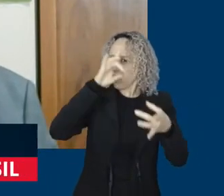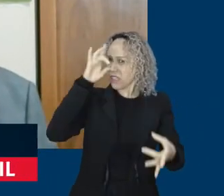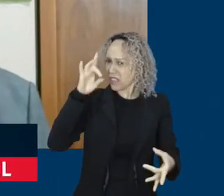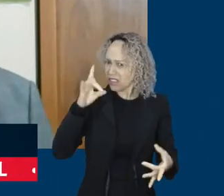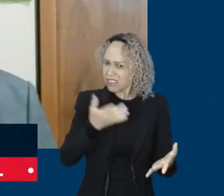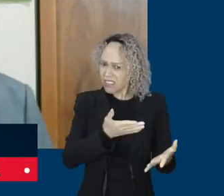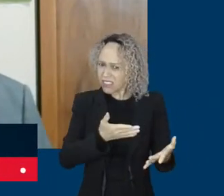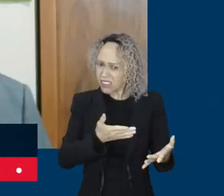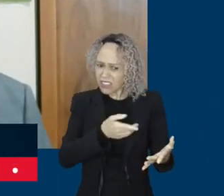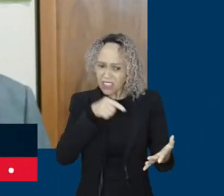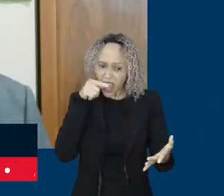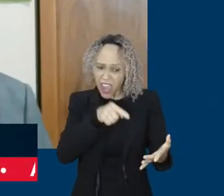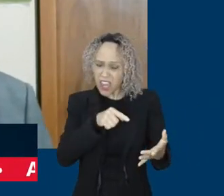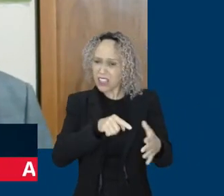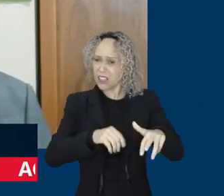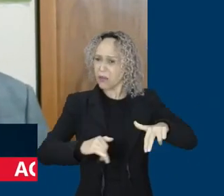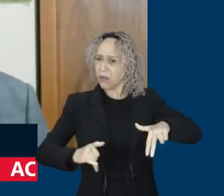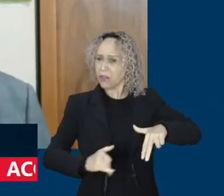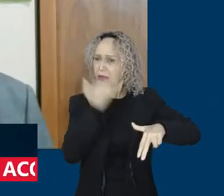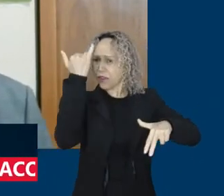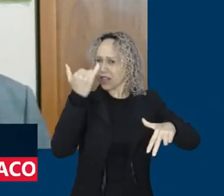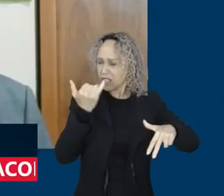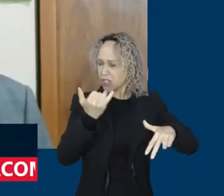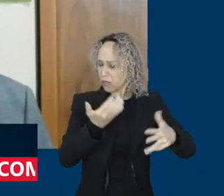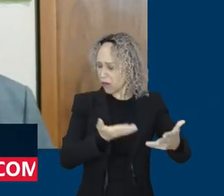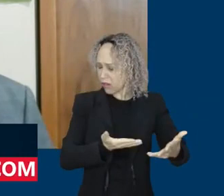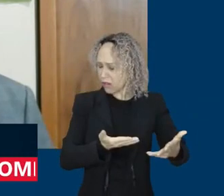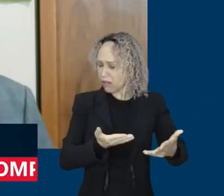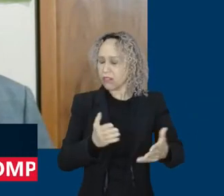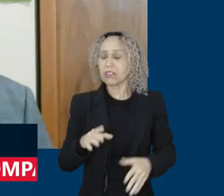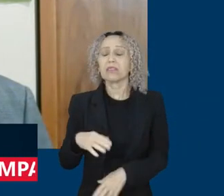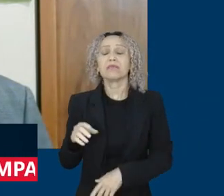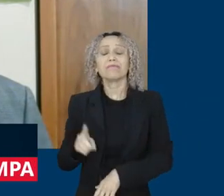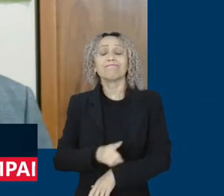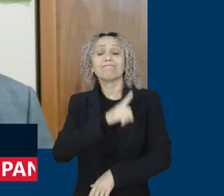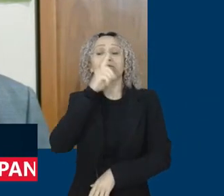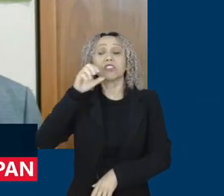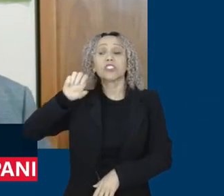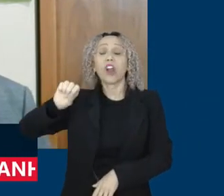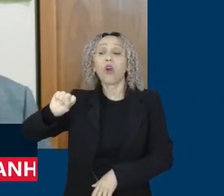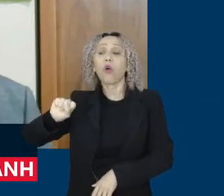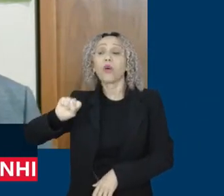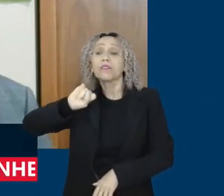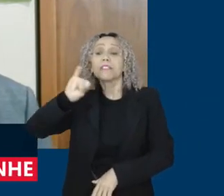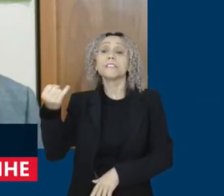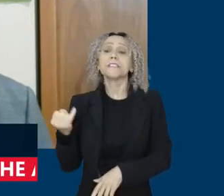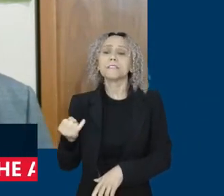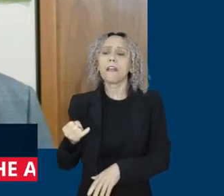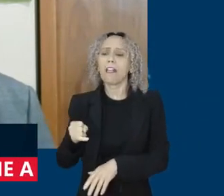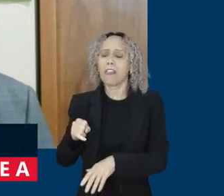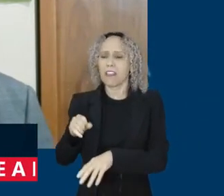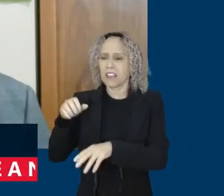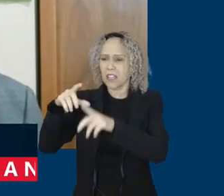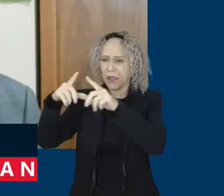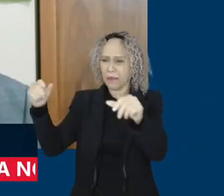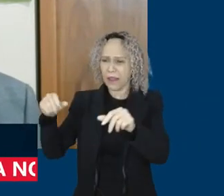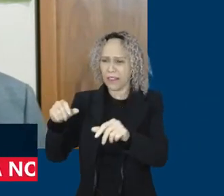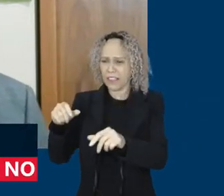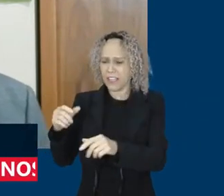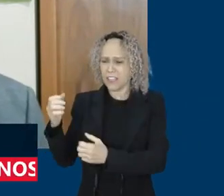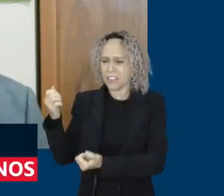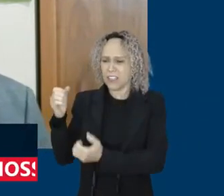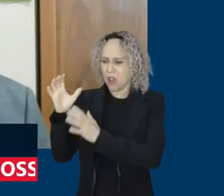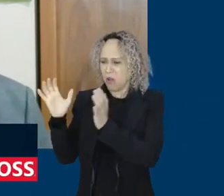atingidos naquele dia com quebradeira geral em Brasília e com tentativa de golpe. Então, foi um processo de golpe.